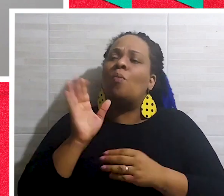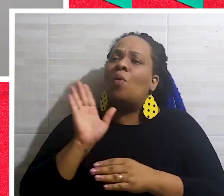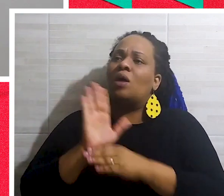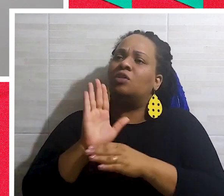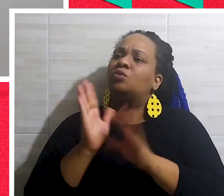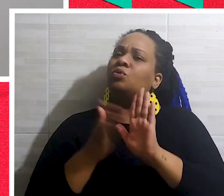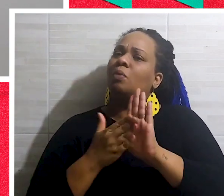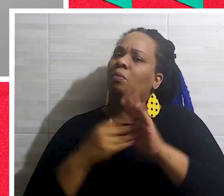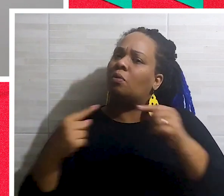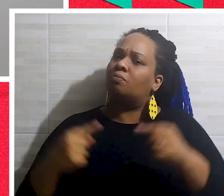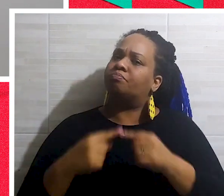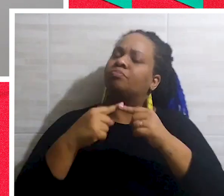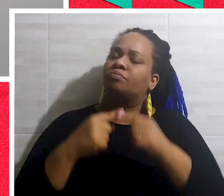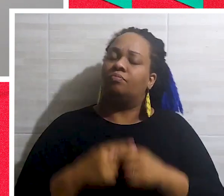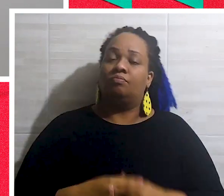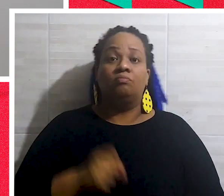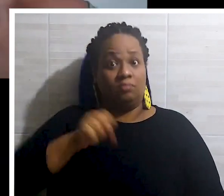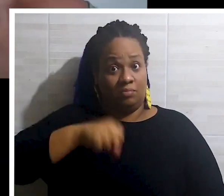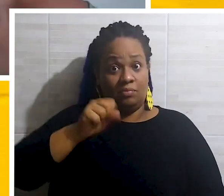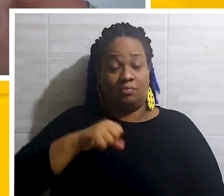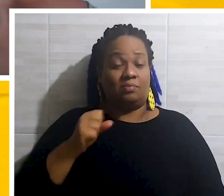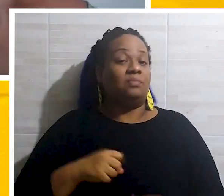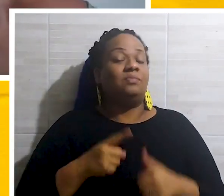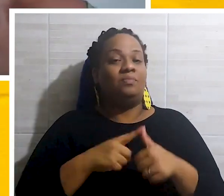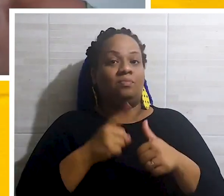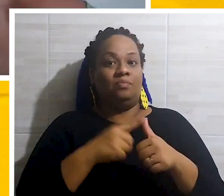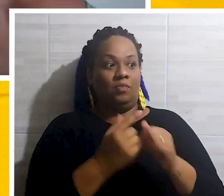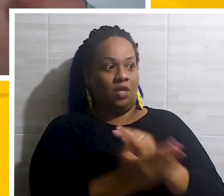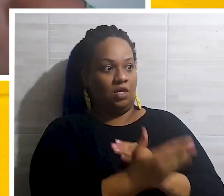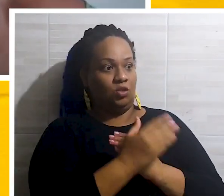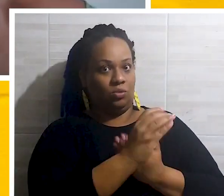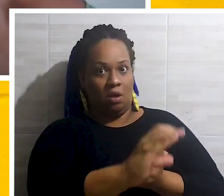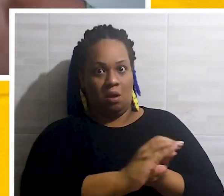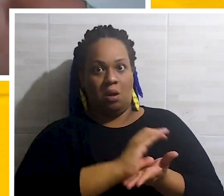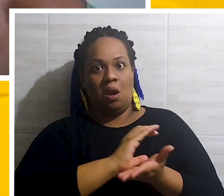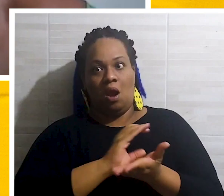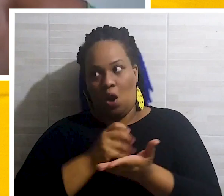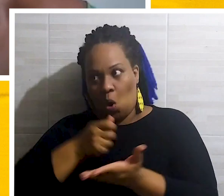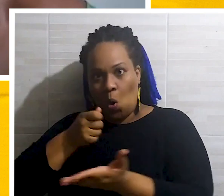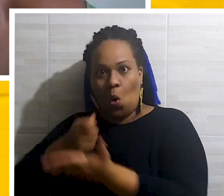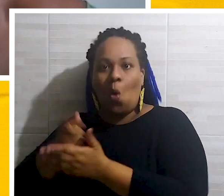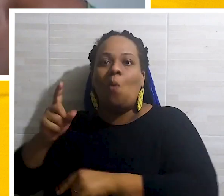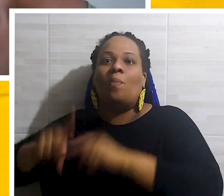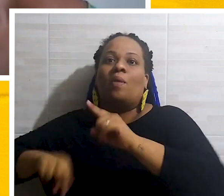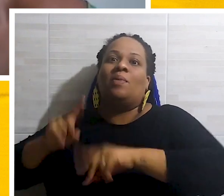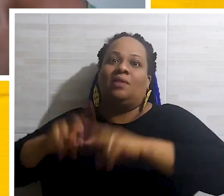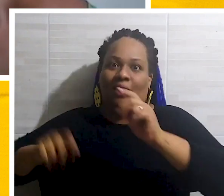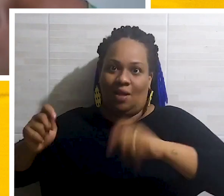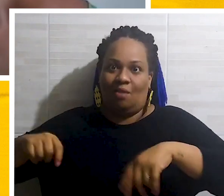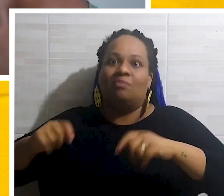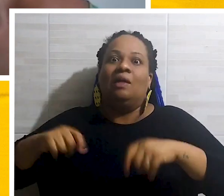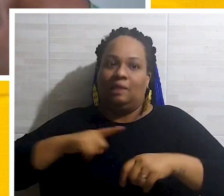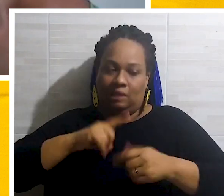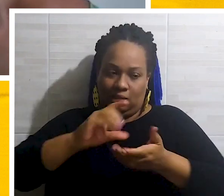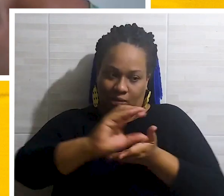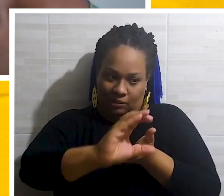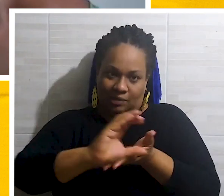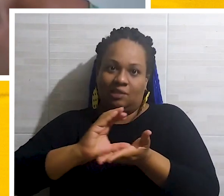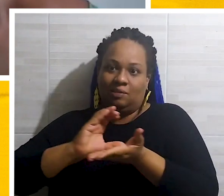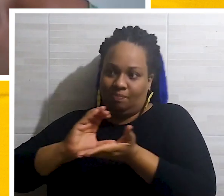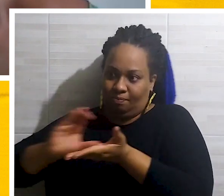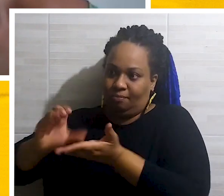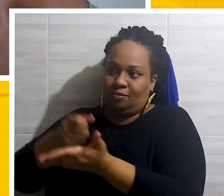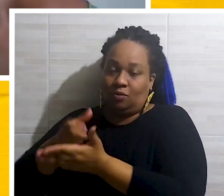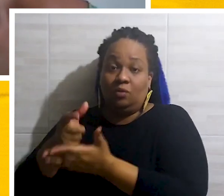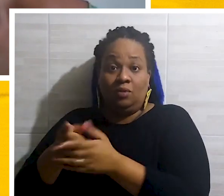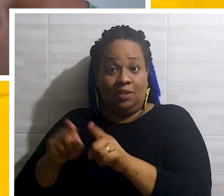esse favorece a proposta de vocês? É, ele favorece na aquisição do material, né? Porque ele cobra as despesas de material.